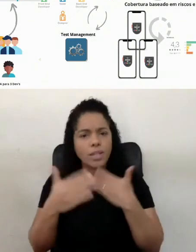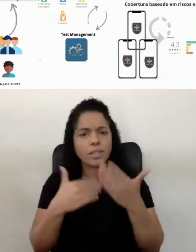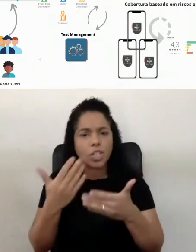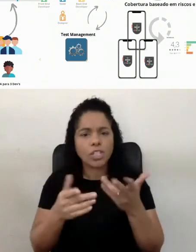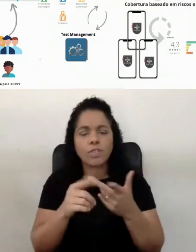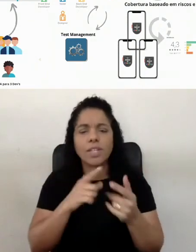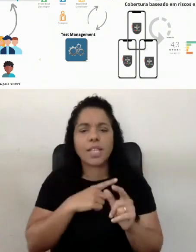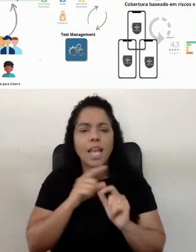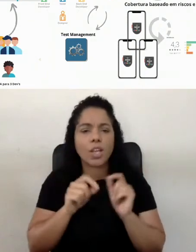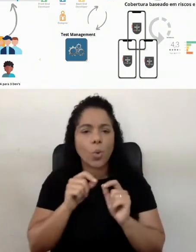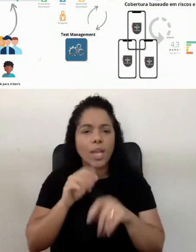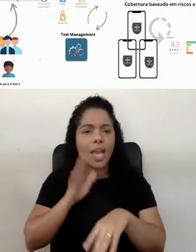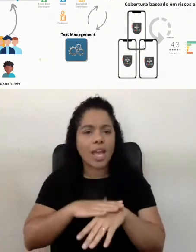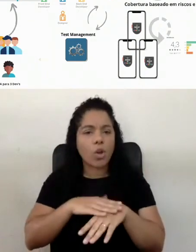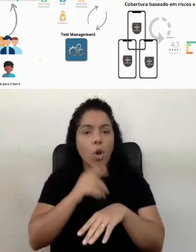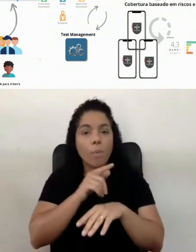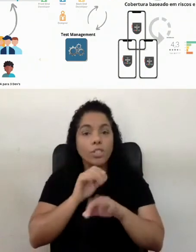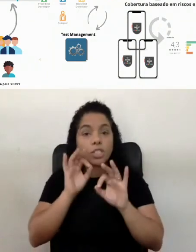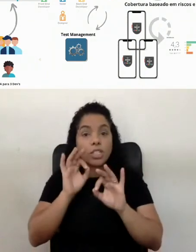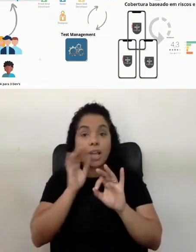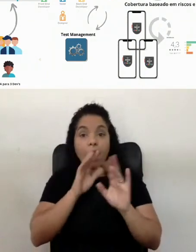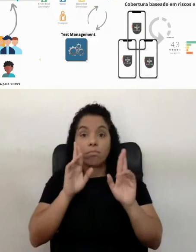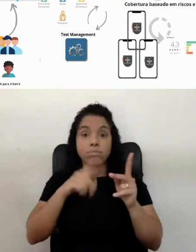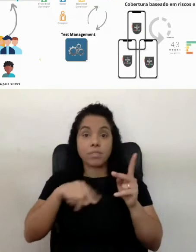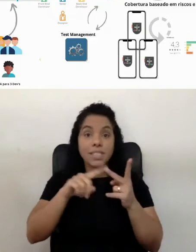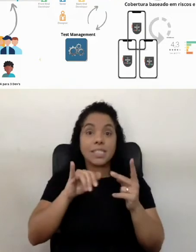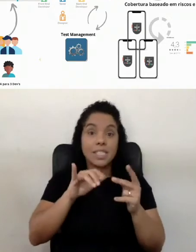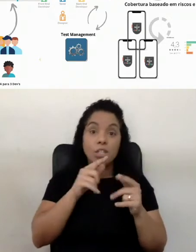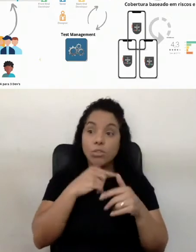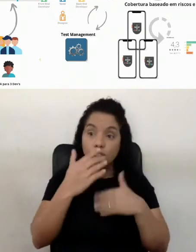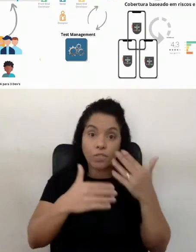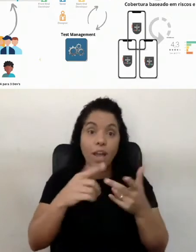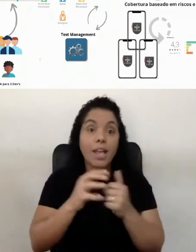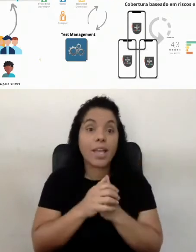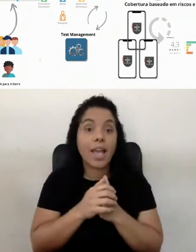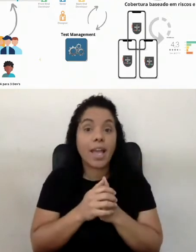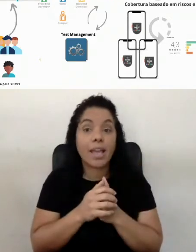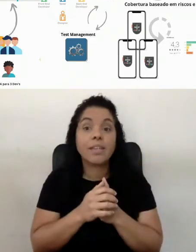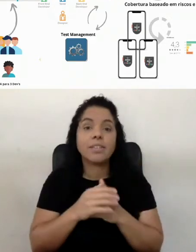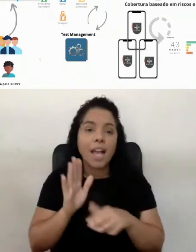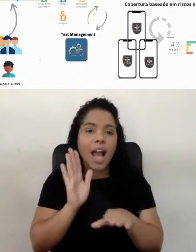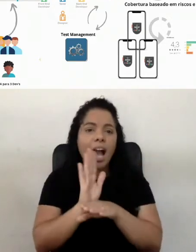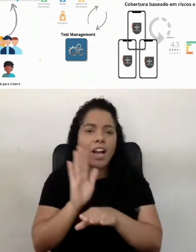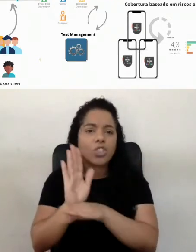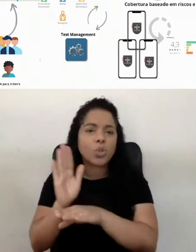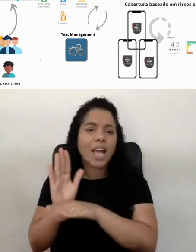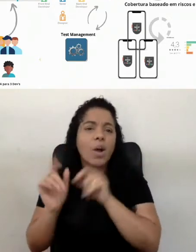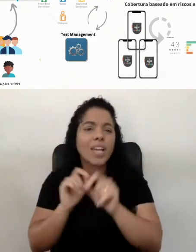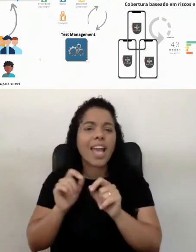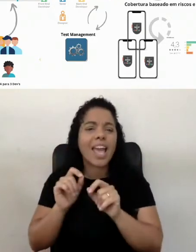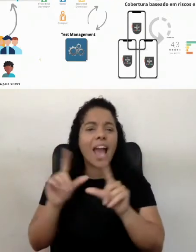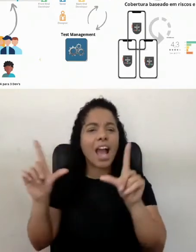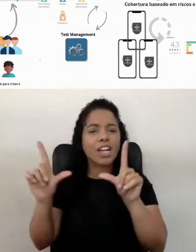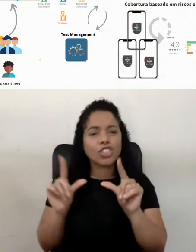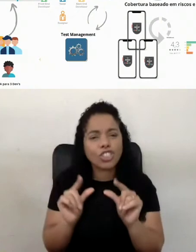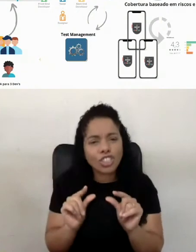sendo protagonista da quebra desses silos, a gente vai ajudando a diminuir isso, e não vai acabar